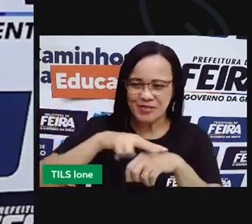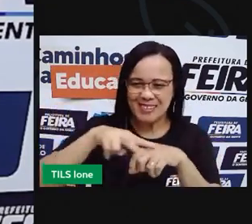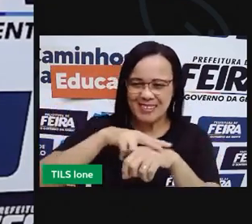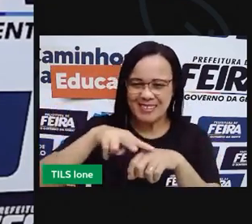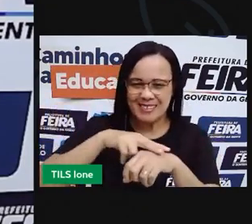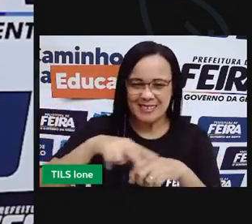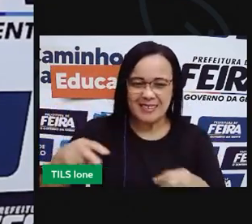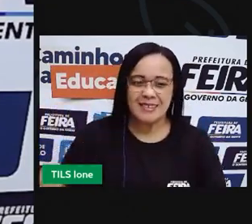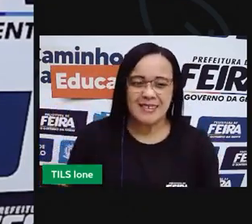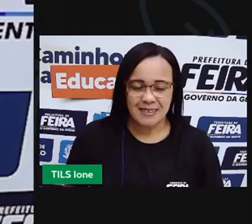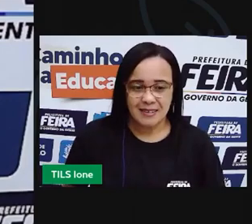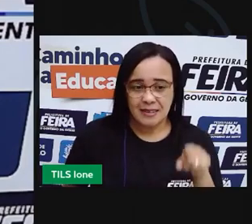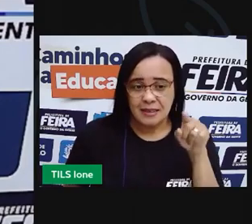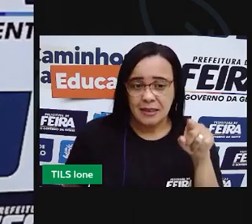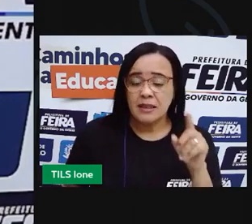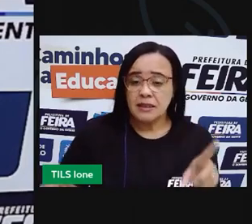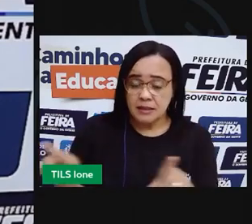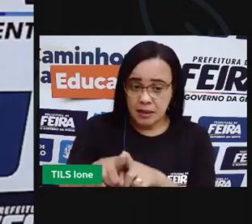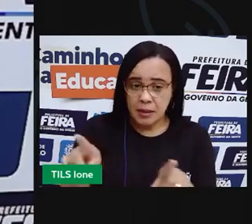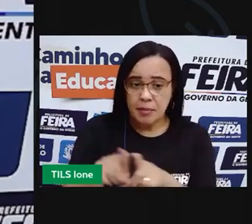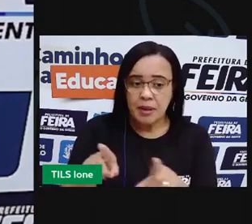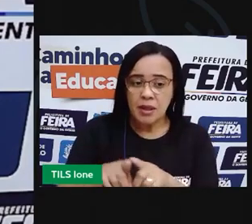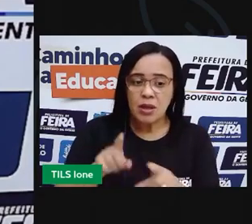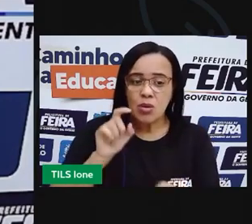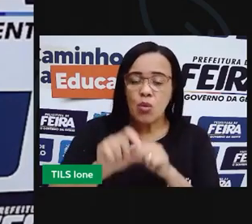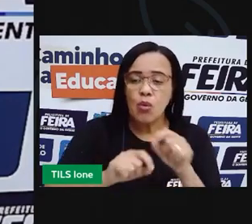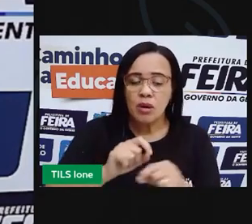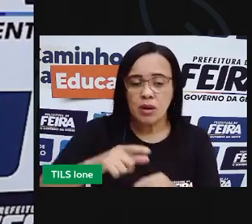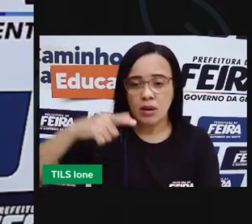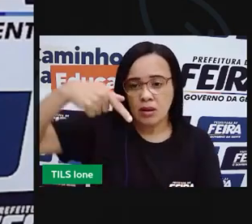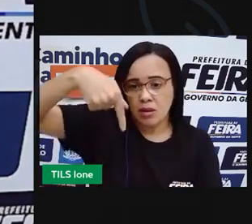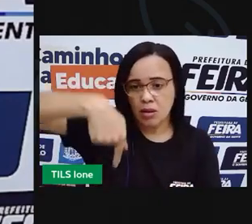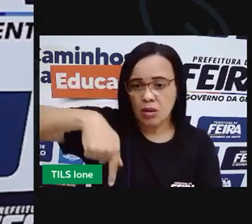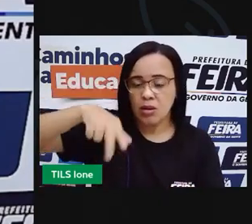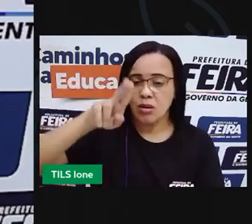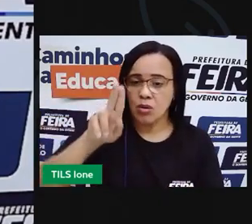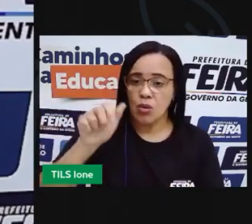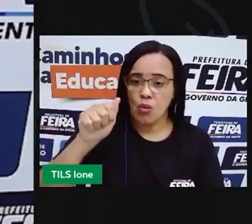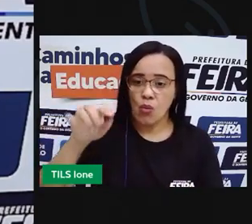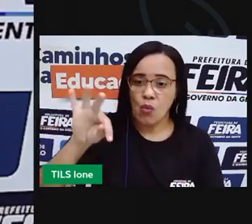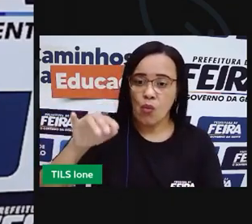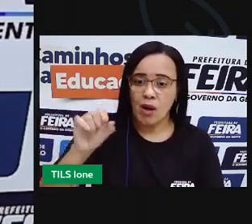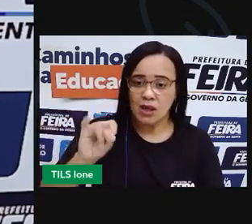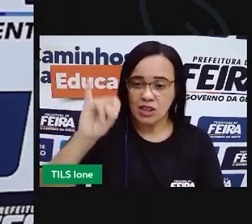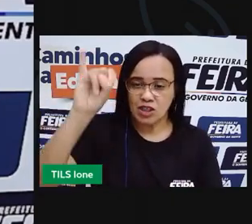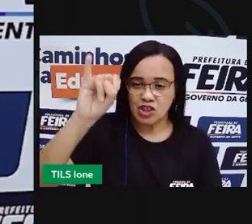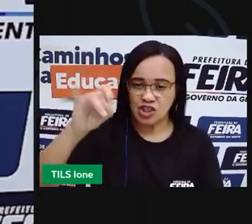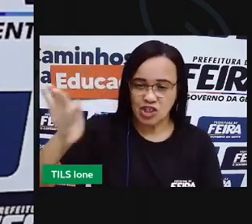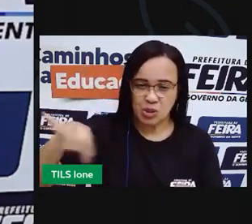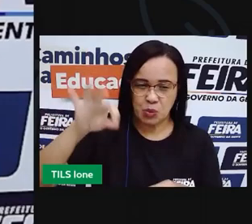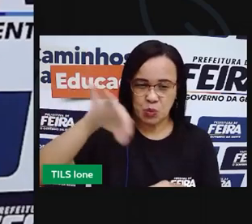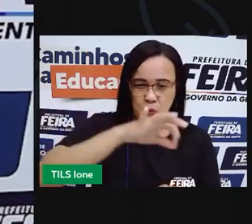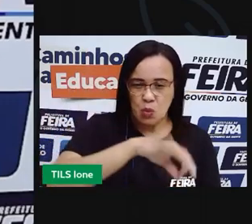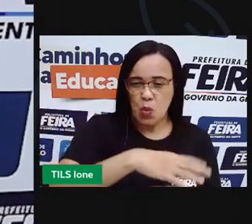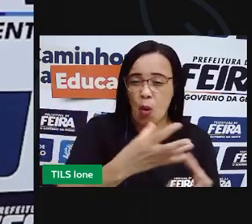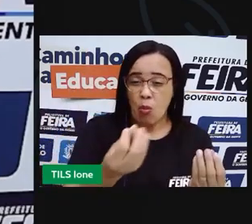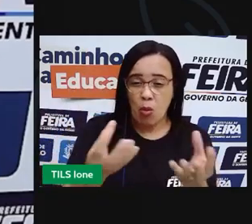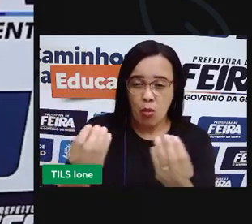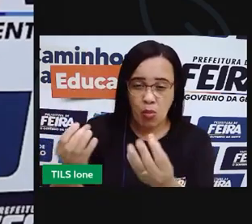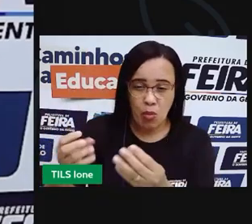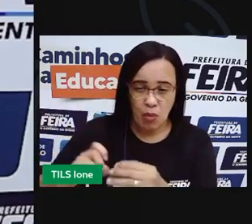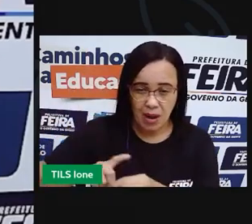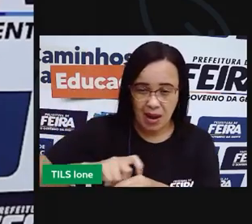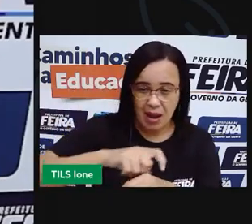Quati. A procura dos insetos pareja a floresta inteira, mas que em